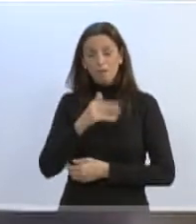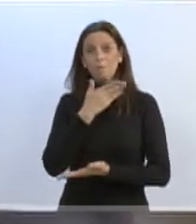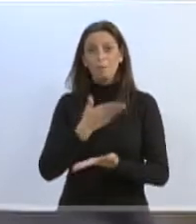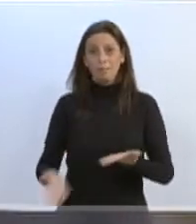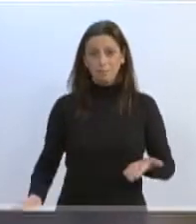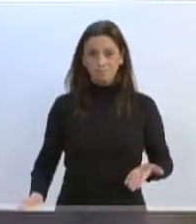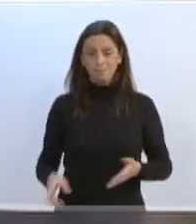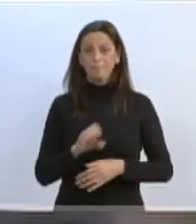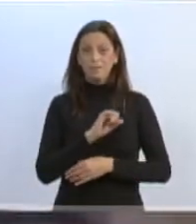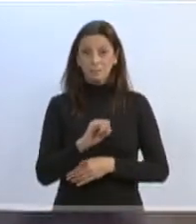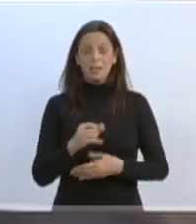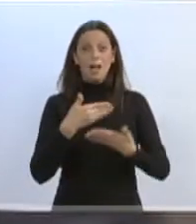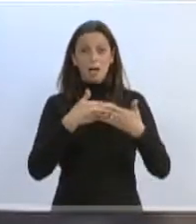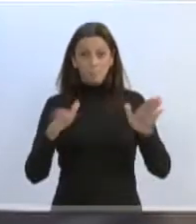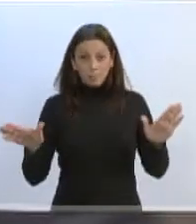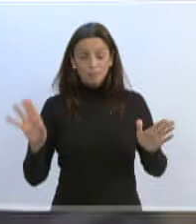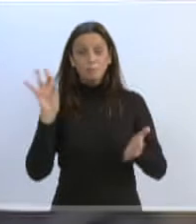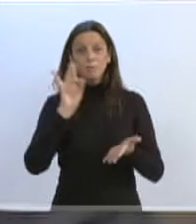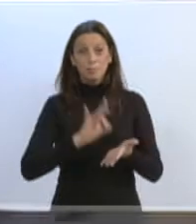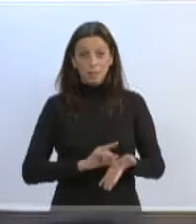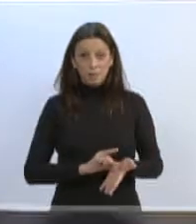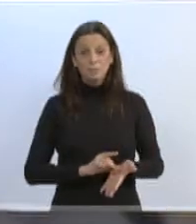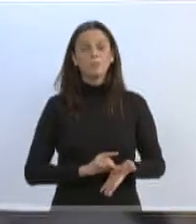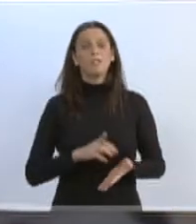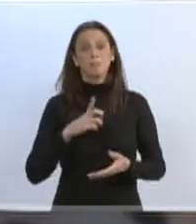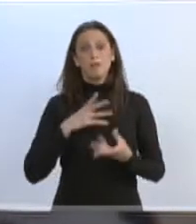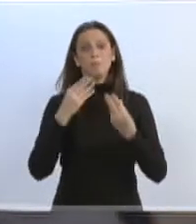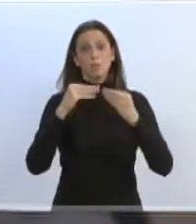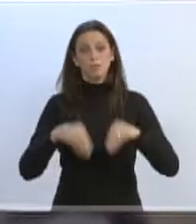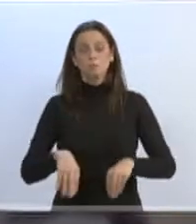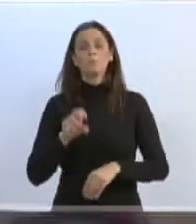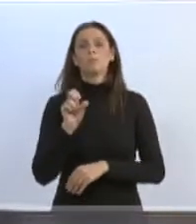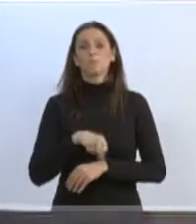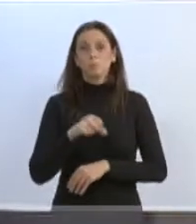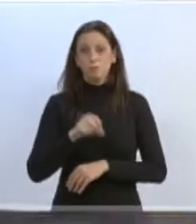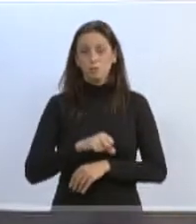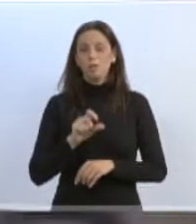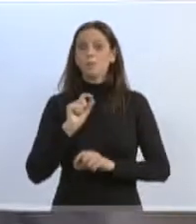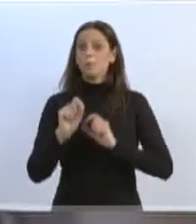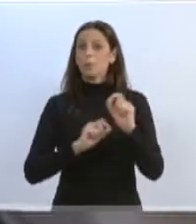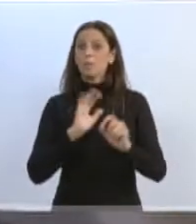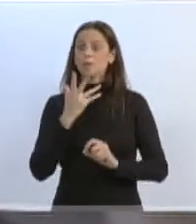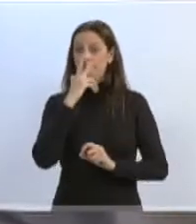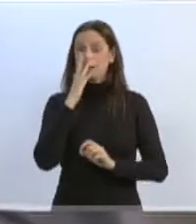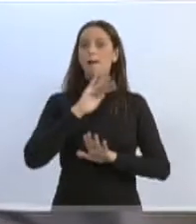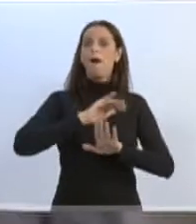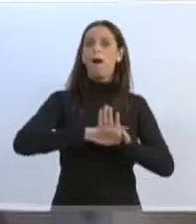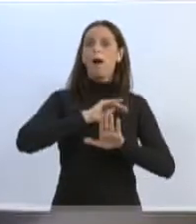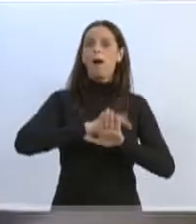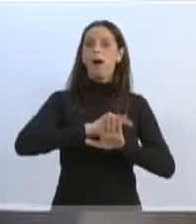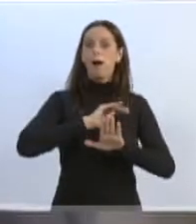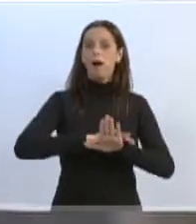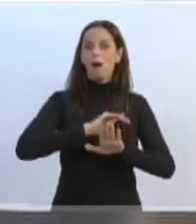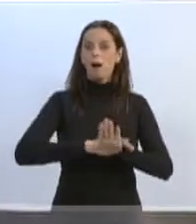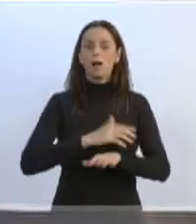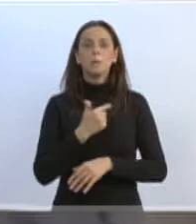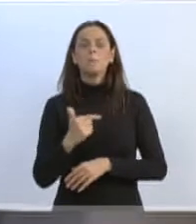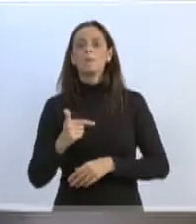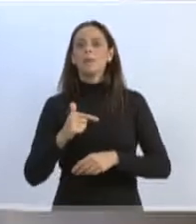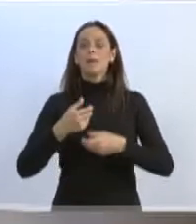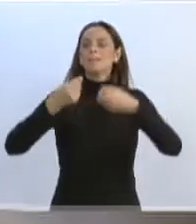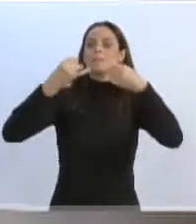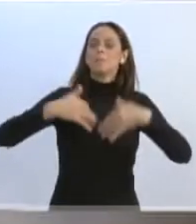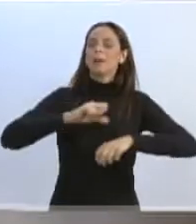jogar aberto, a ideia é essa. Eu acho que o problema é que não se está colocando claramente o que se pretende, uma